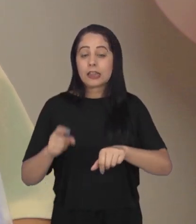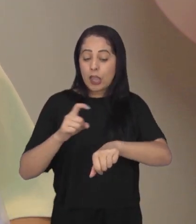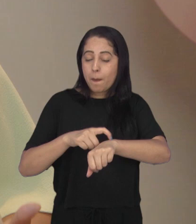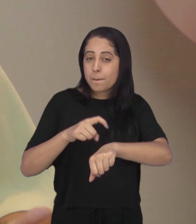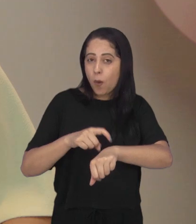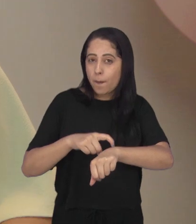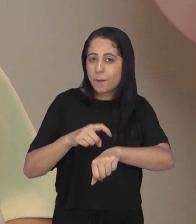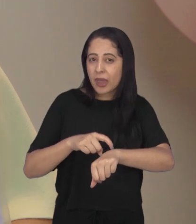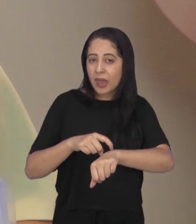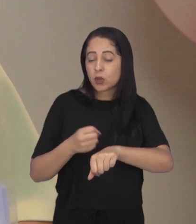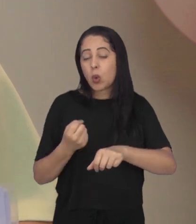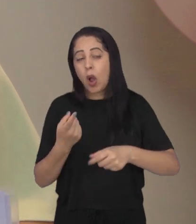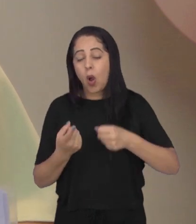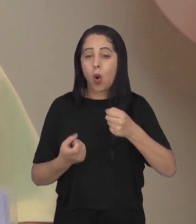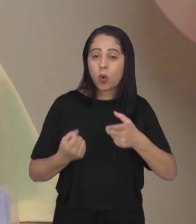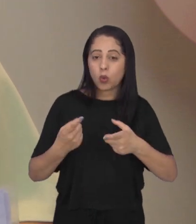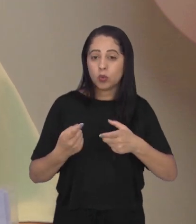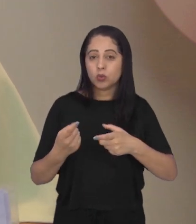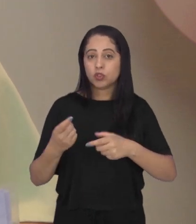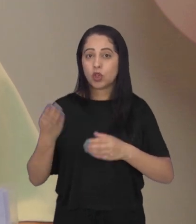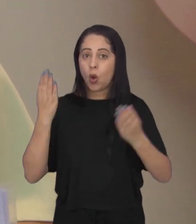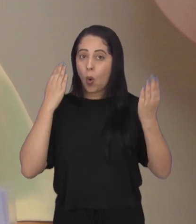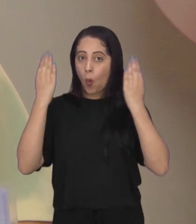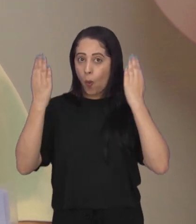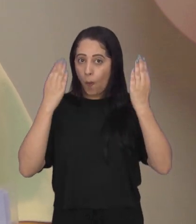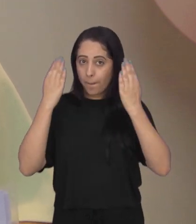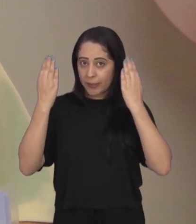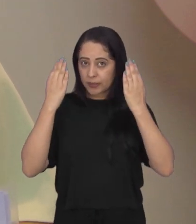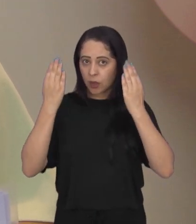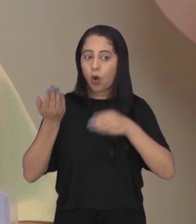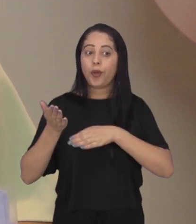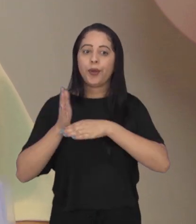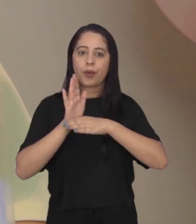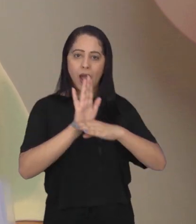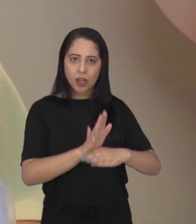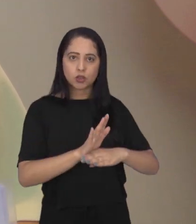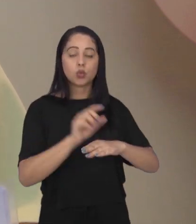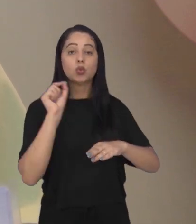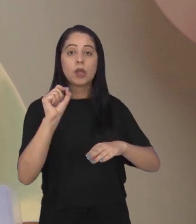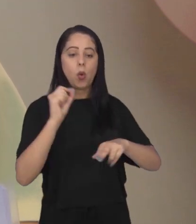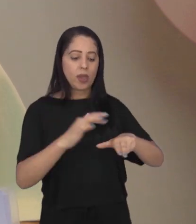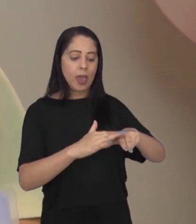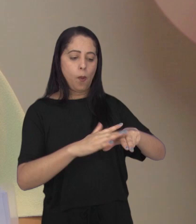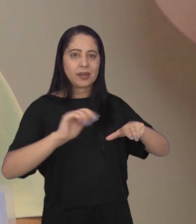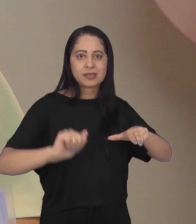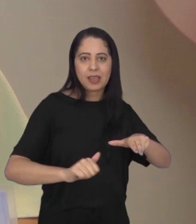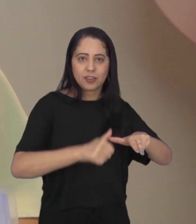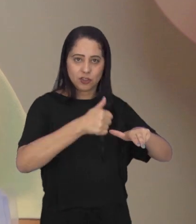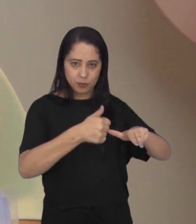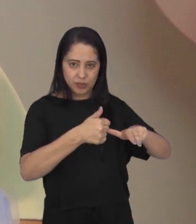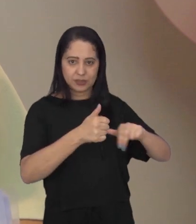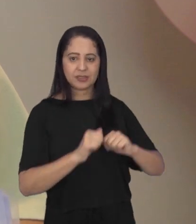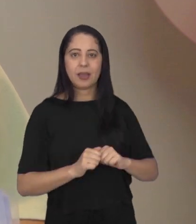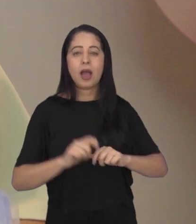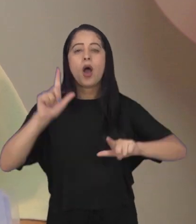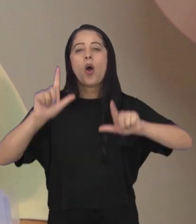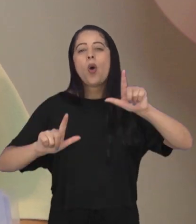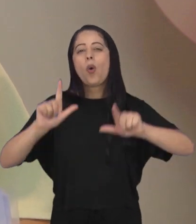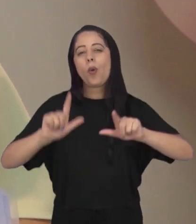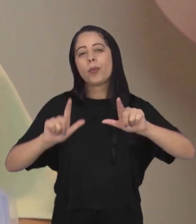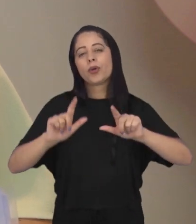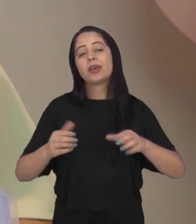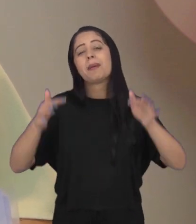que, em muitos momentos, o papel do psicólogo hospitalar favorece em muito na recuperação desses pacientes.